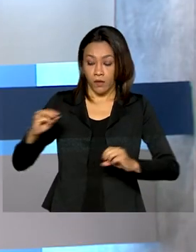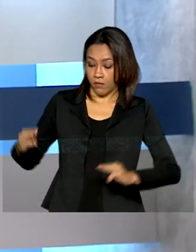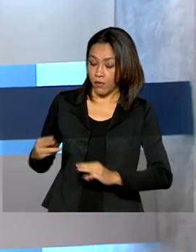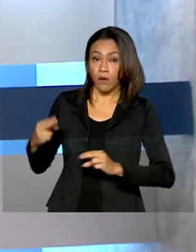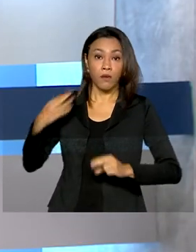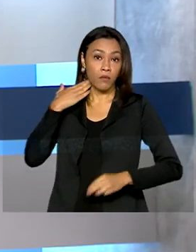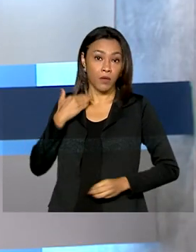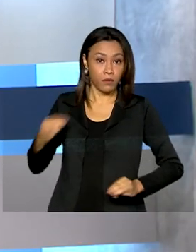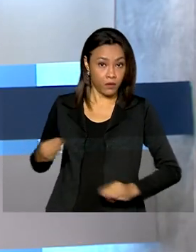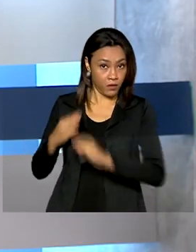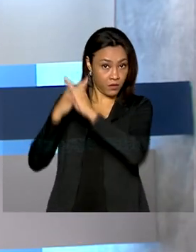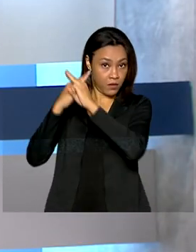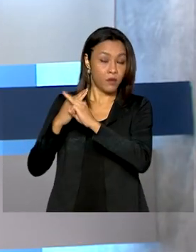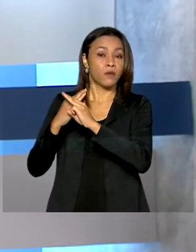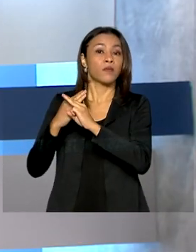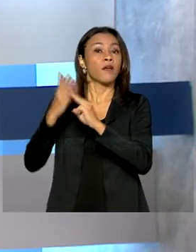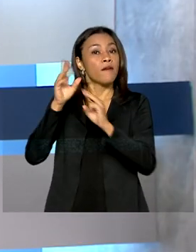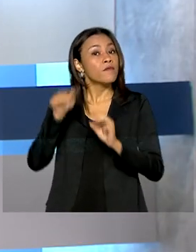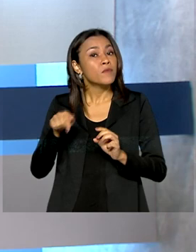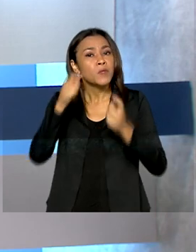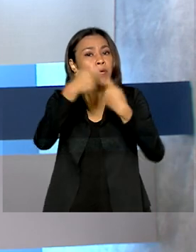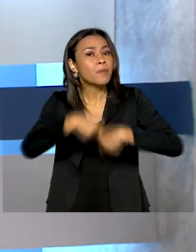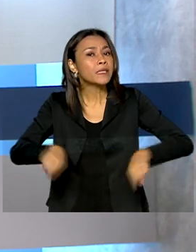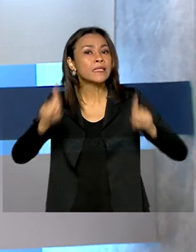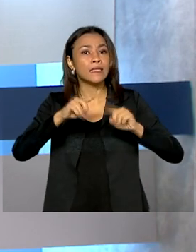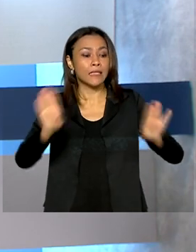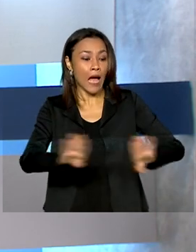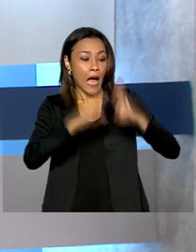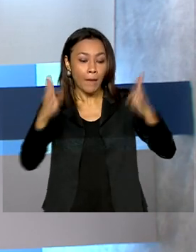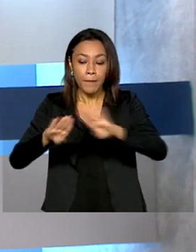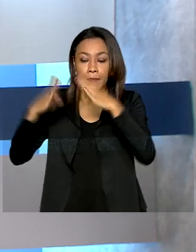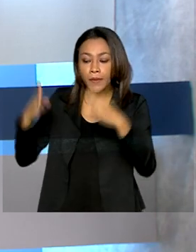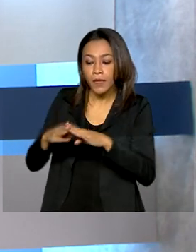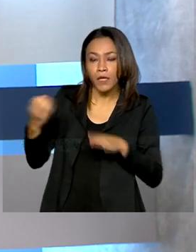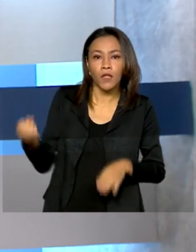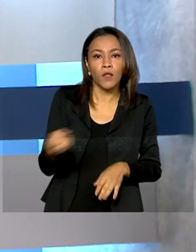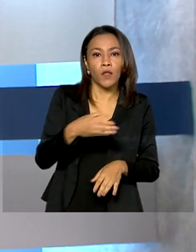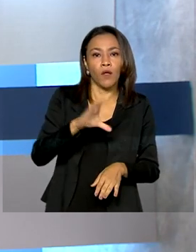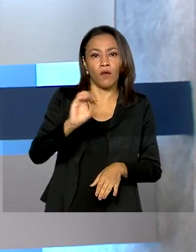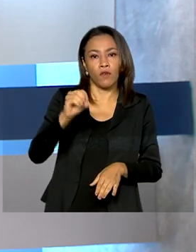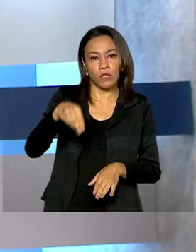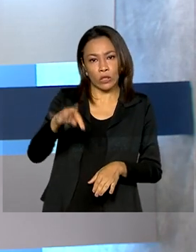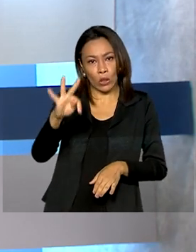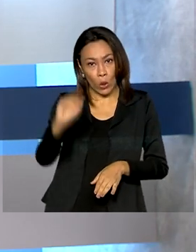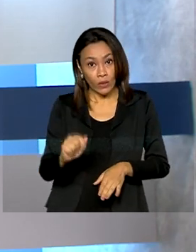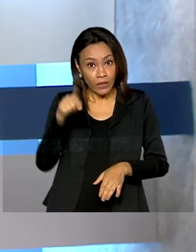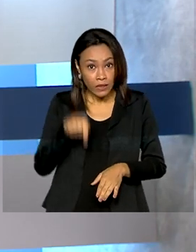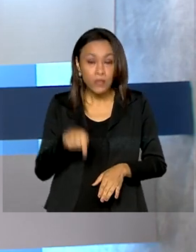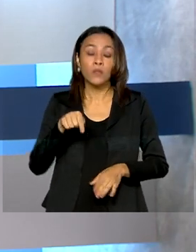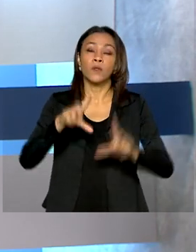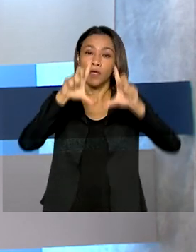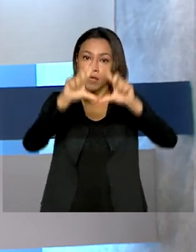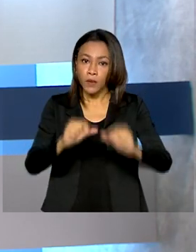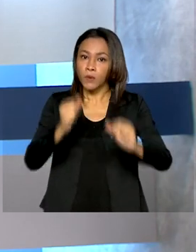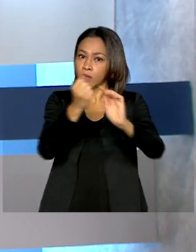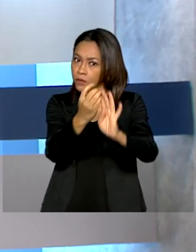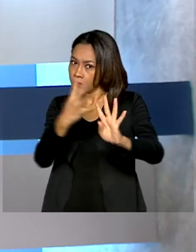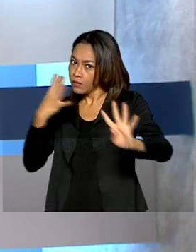Econômica Federal, não há necessidade de abrir novas contas. Isso vai reduzir filas e evitar